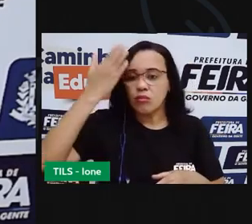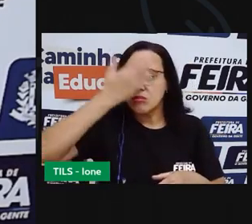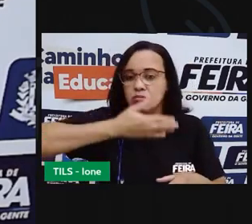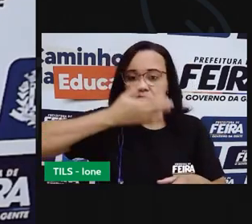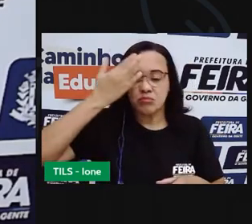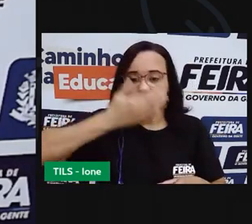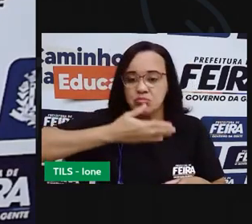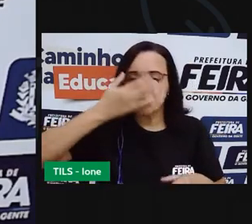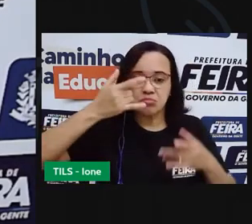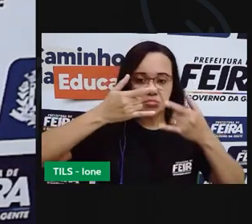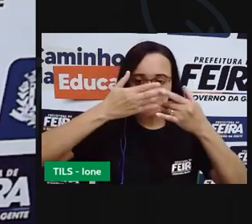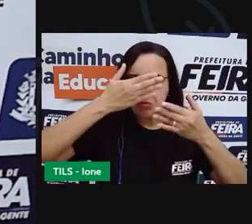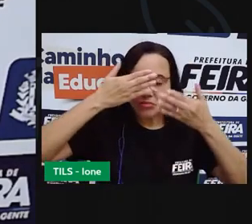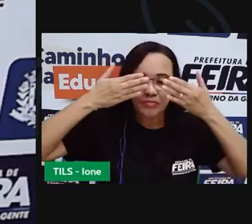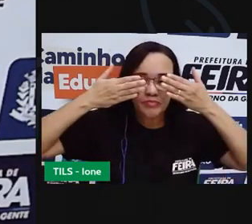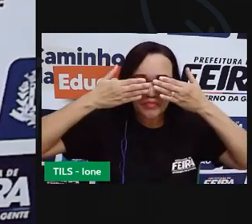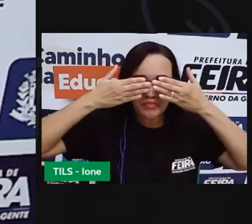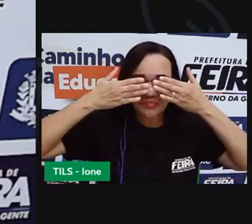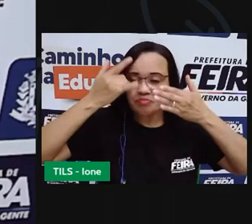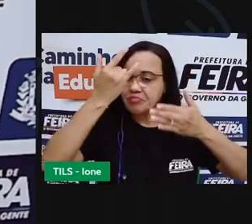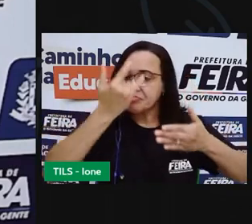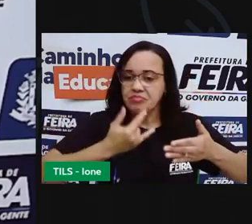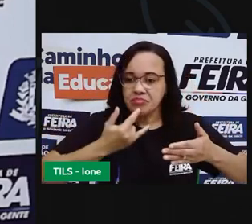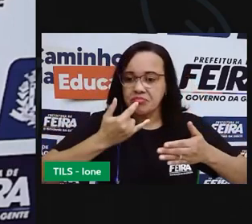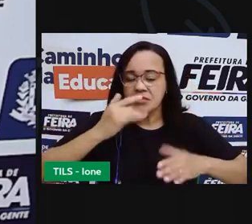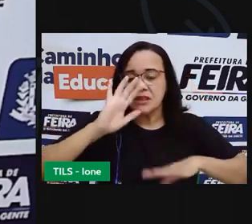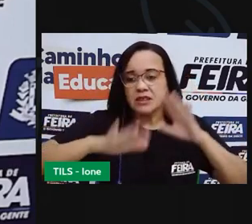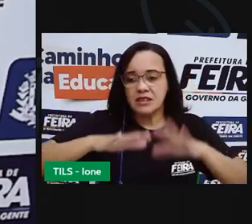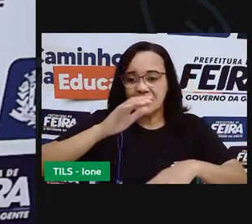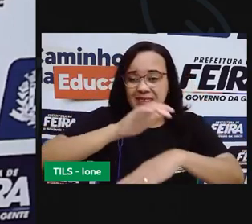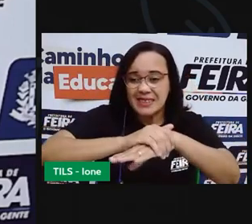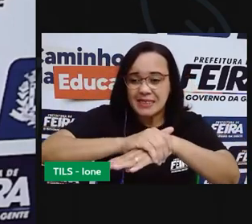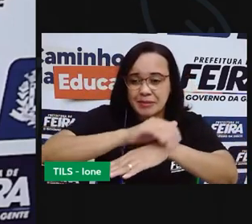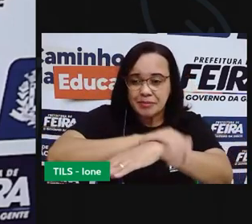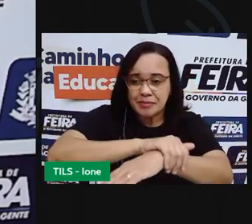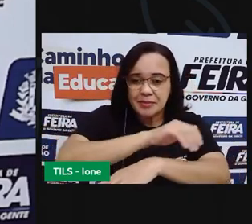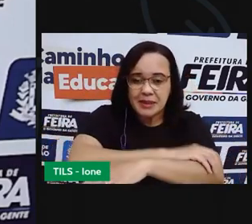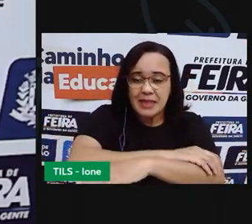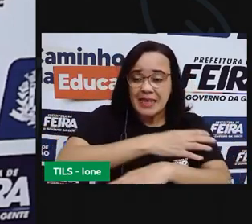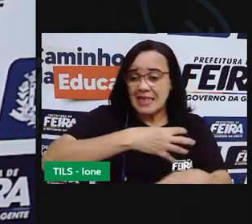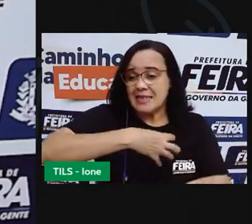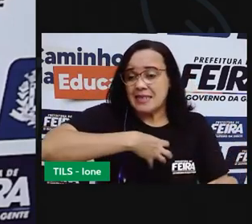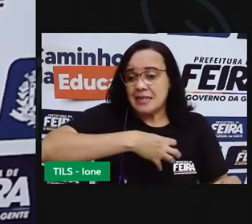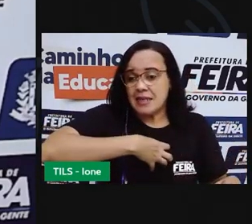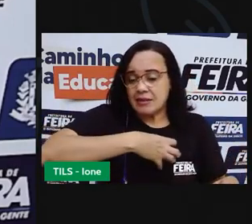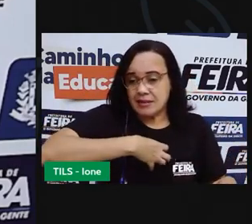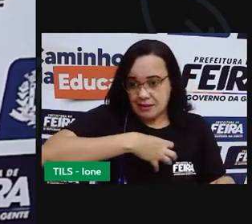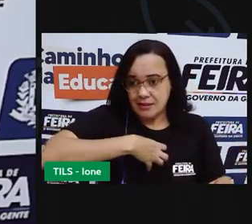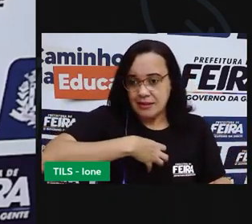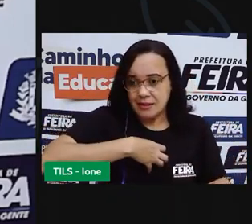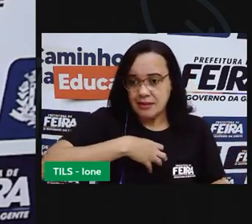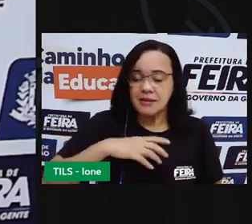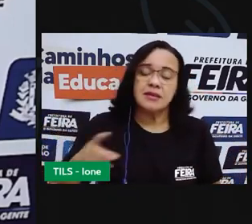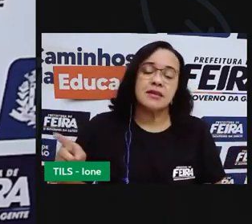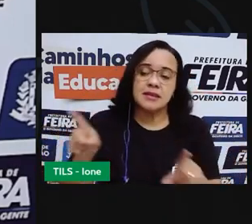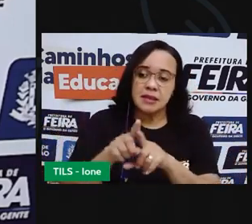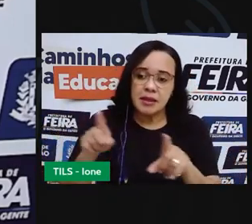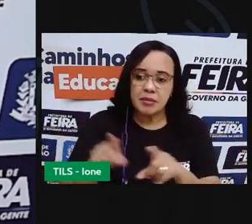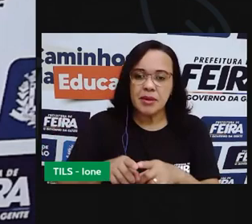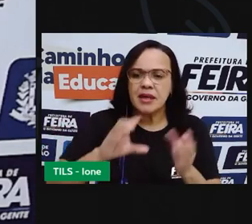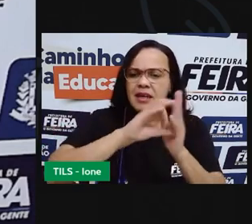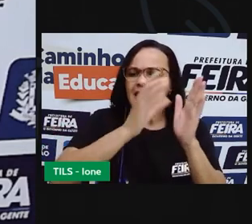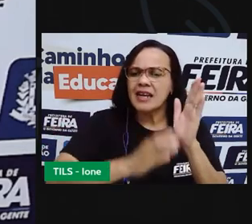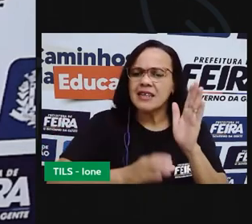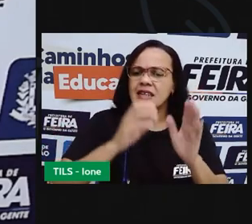Passando a mão E vai sentindo Que característica É aquela Mas também tem as características De personalidade Como uma pessoa